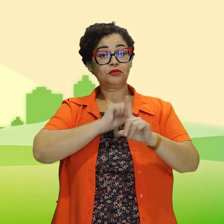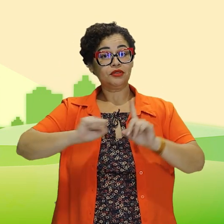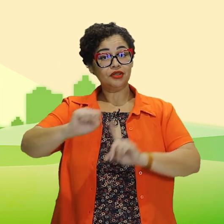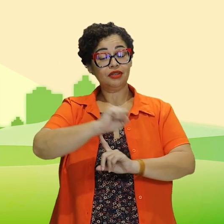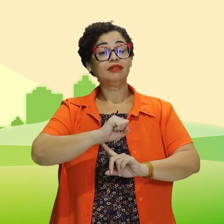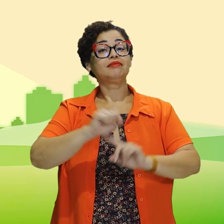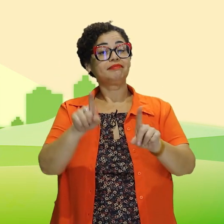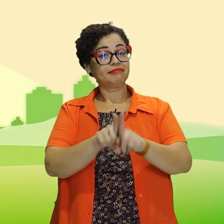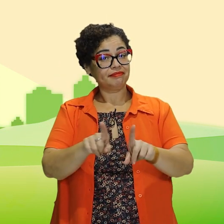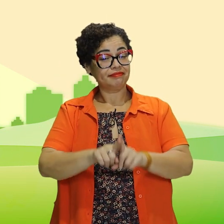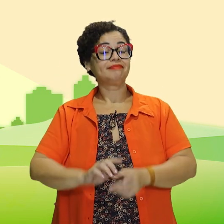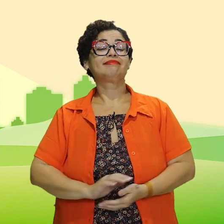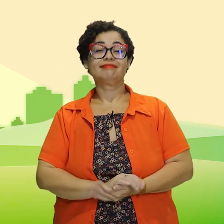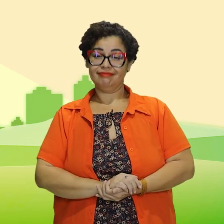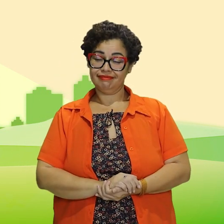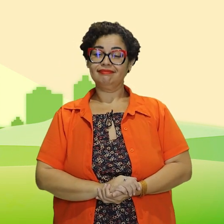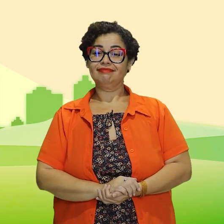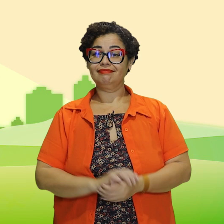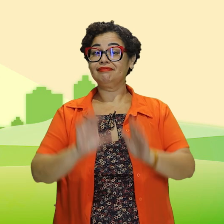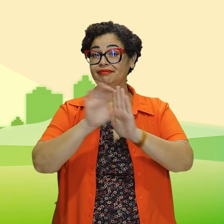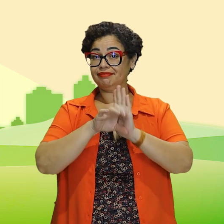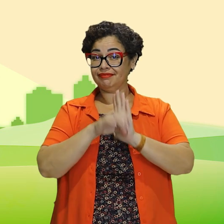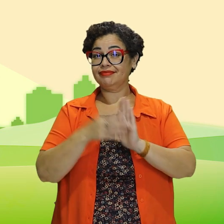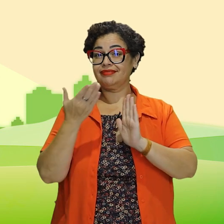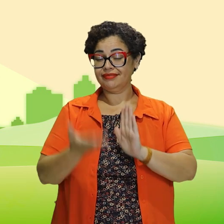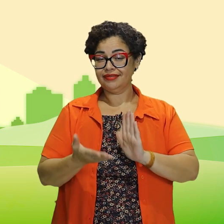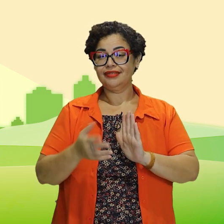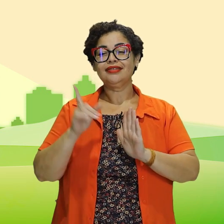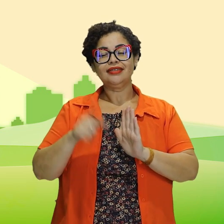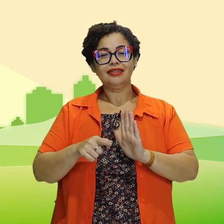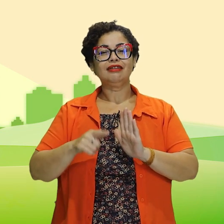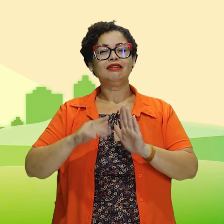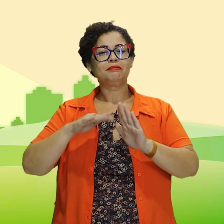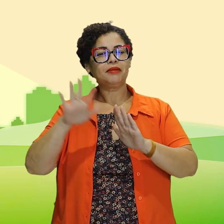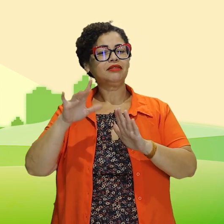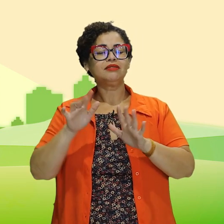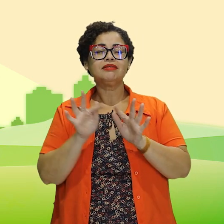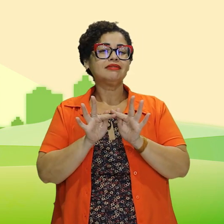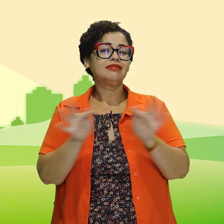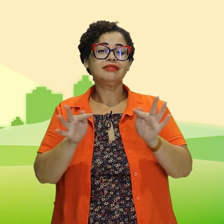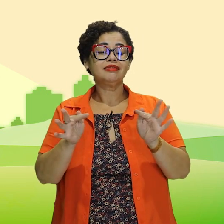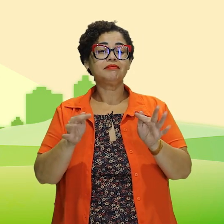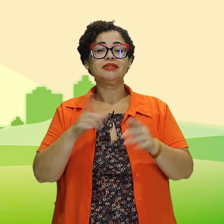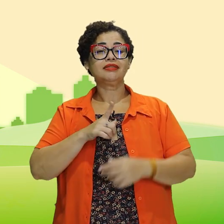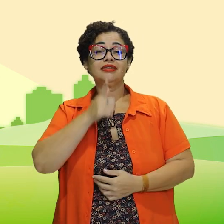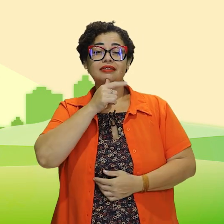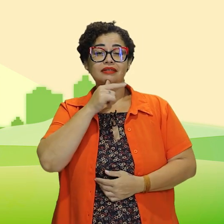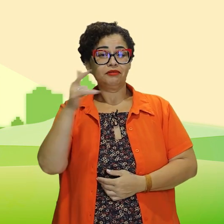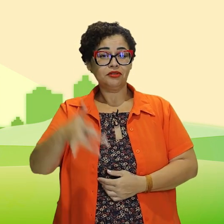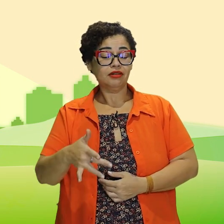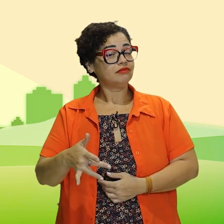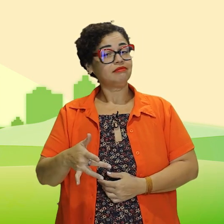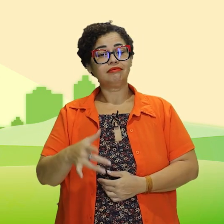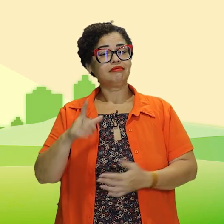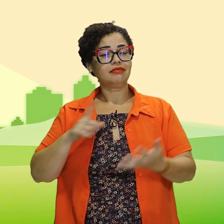e social. Isso mesmo, esse conceito vai bem além do simples acesso